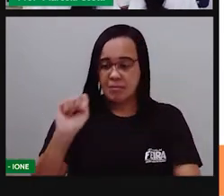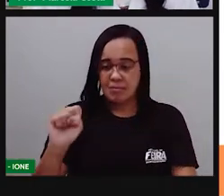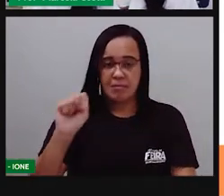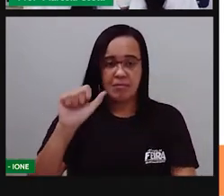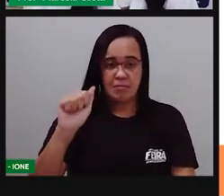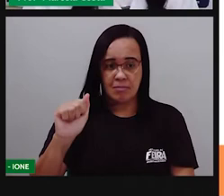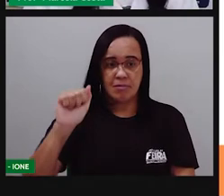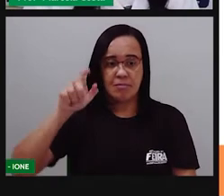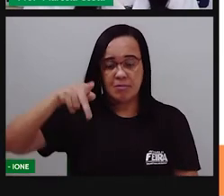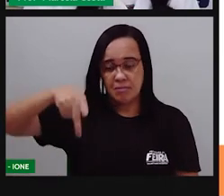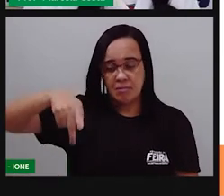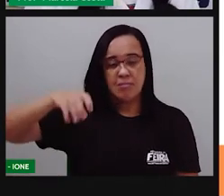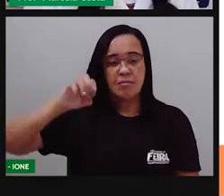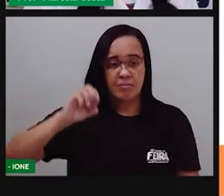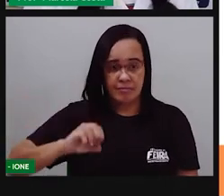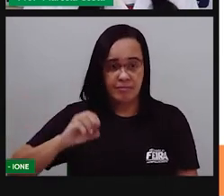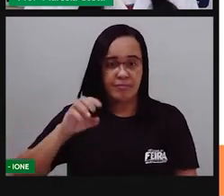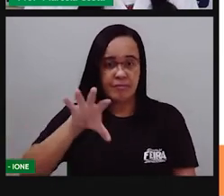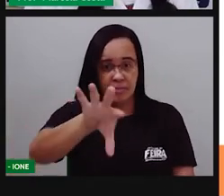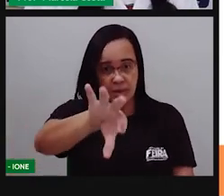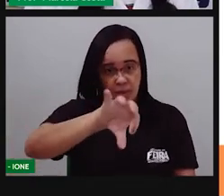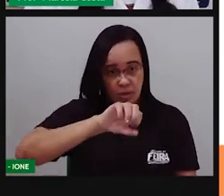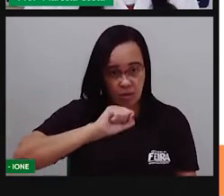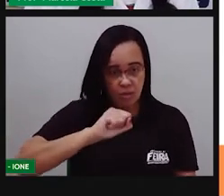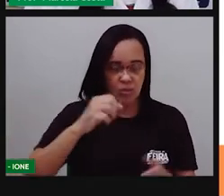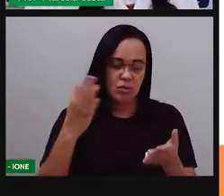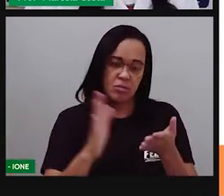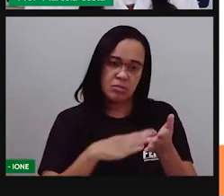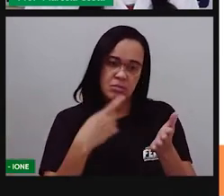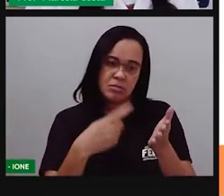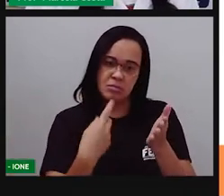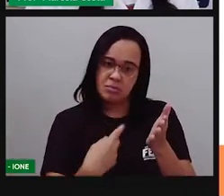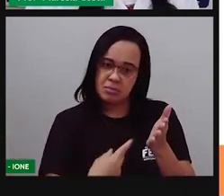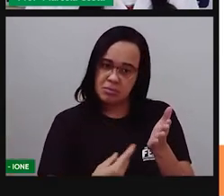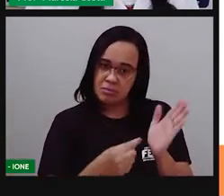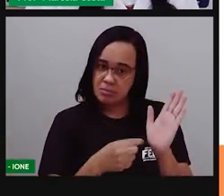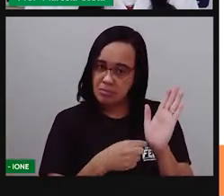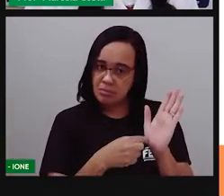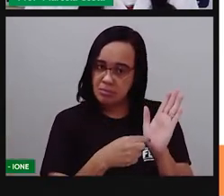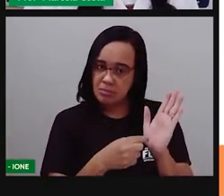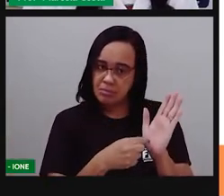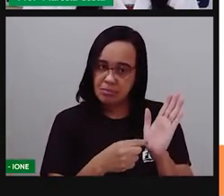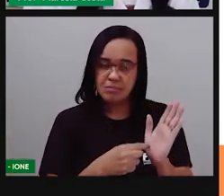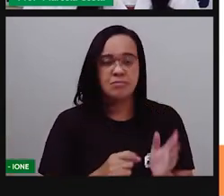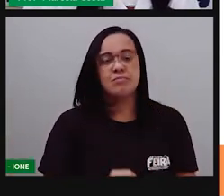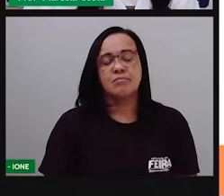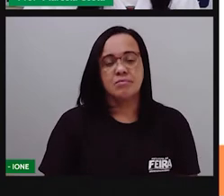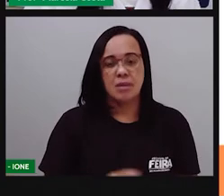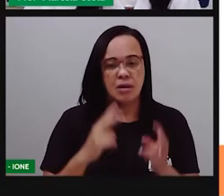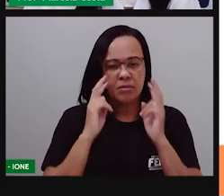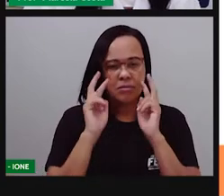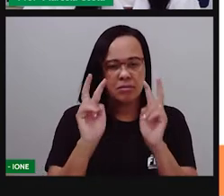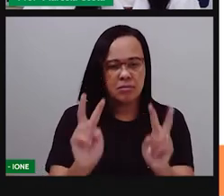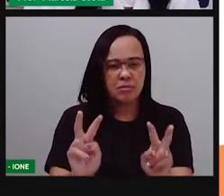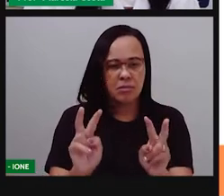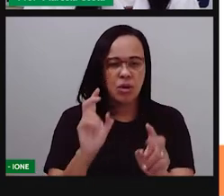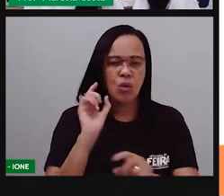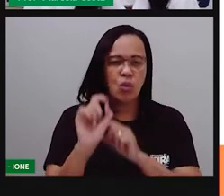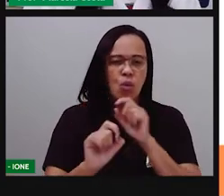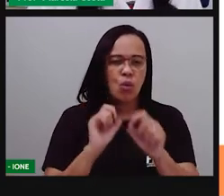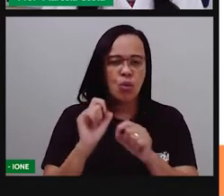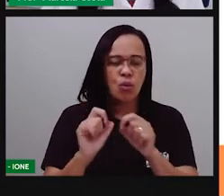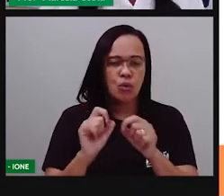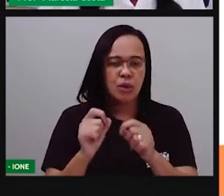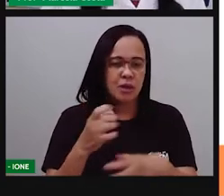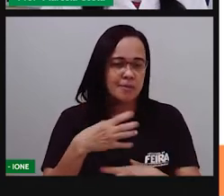Escreva aí no seu caderno essa palavra. Saco. Observe qual é o primeiro